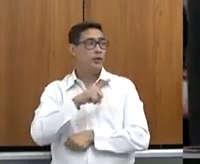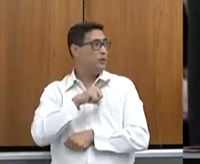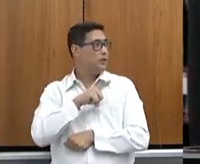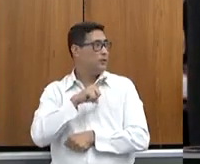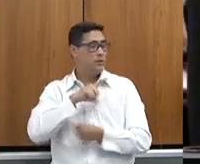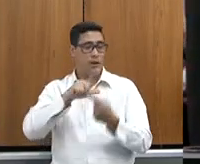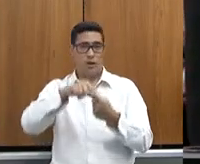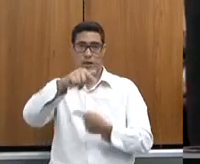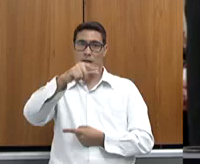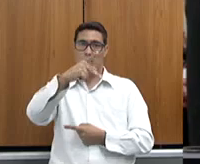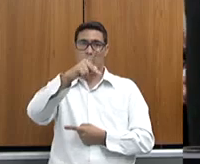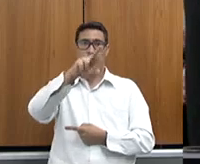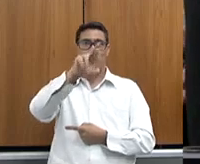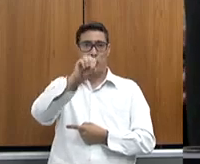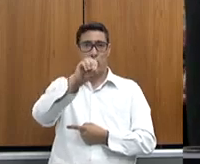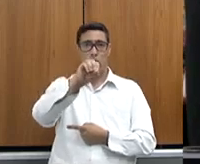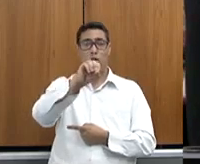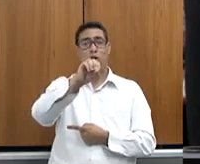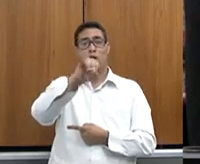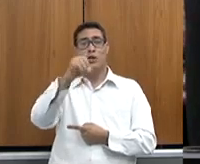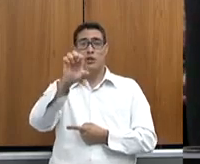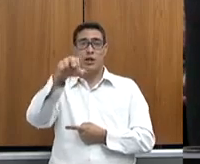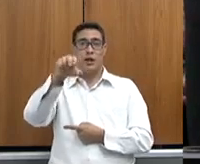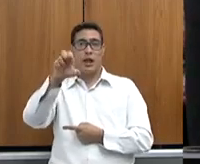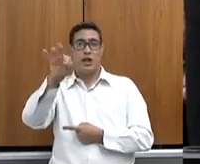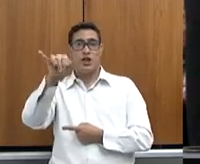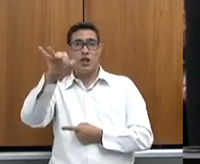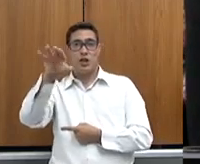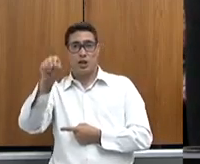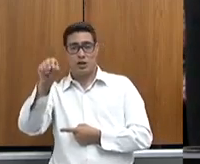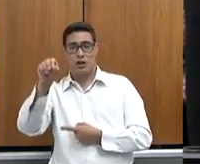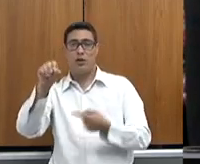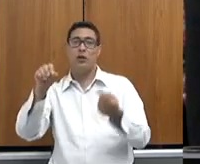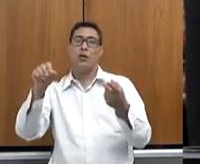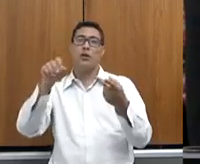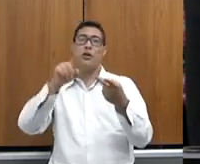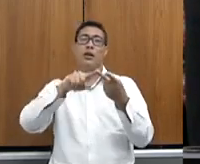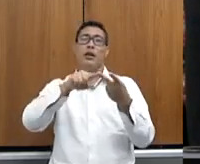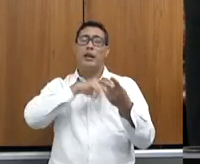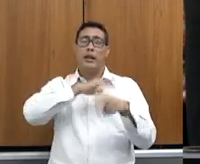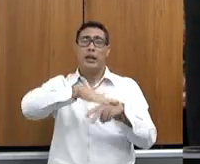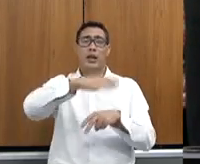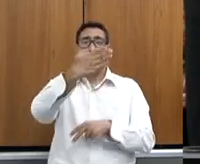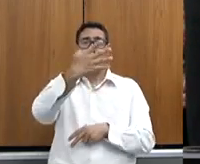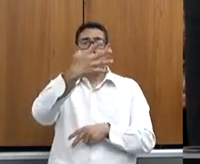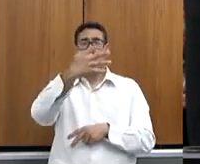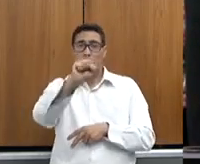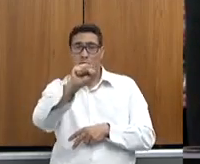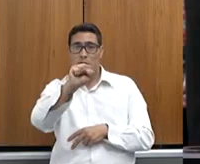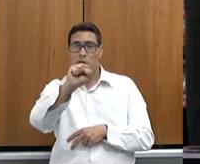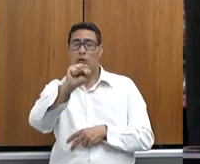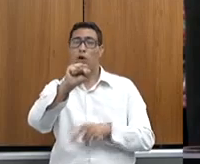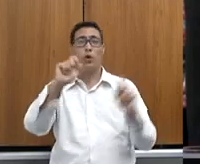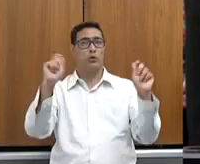o Progenética e o Profêmeas, que foram chancelados, chancelados 48 eventos dos programas Progenética e Profêmeas,